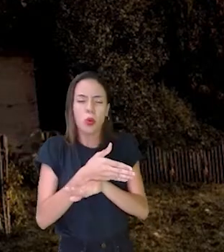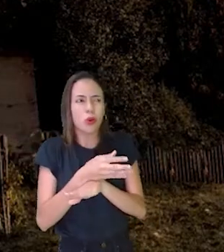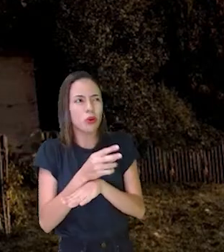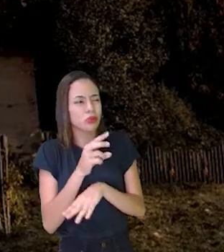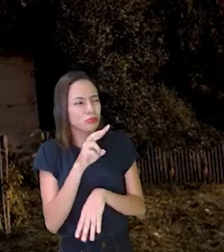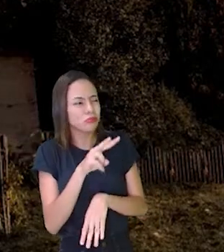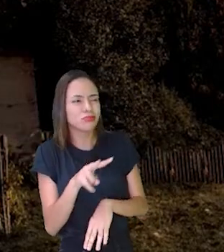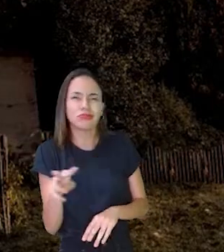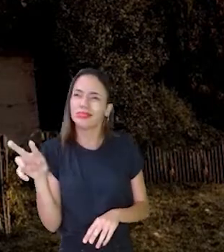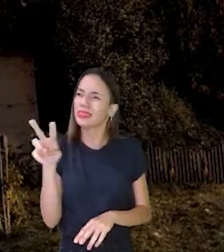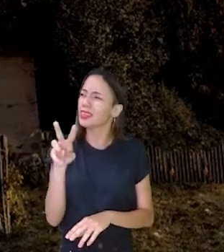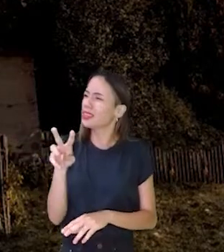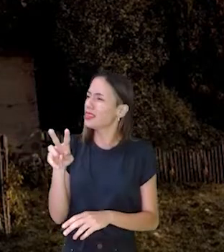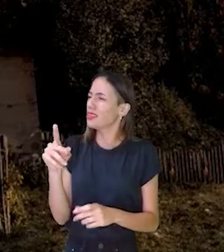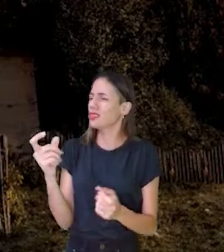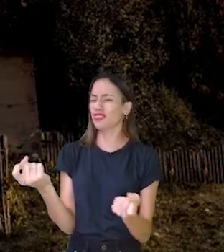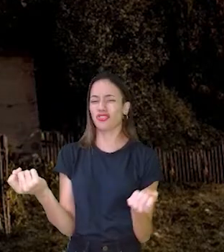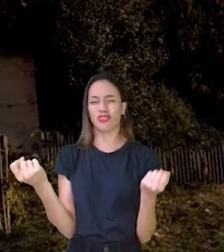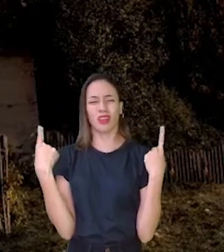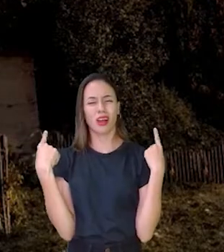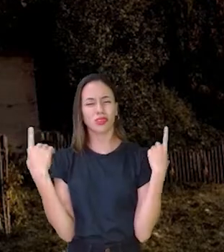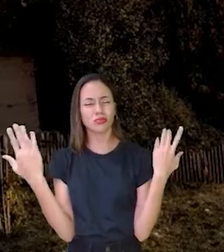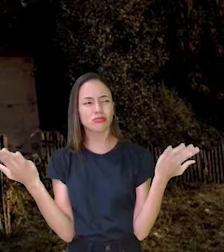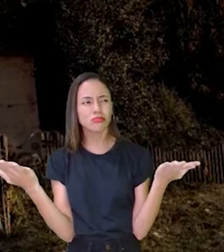aquilo tudo Tão esquisito